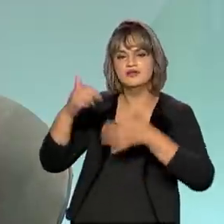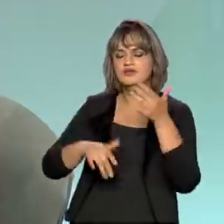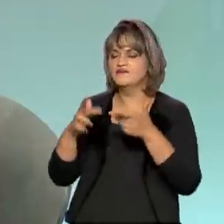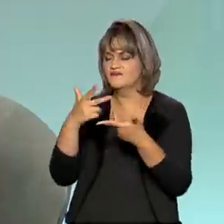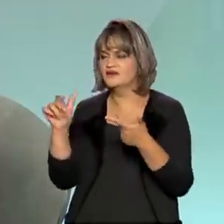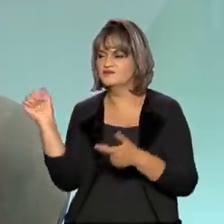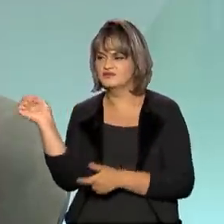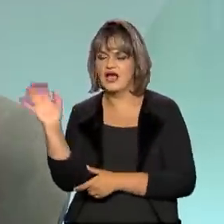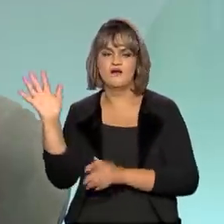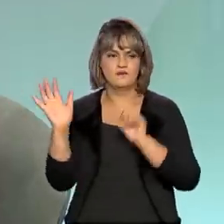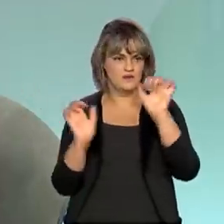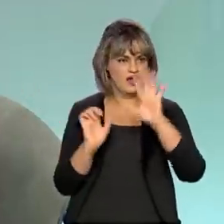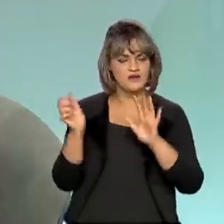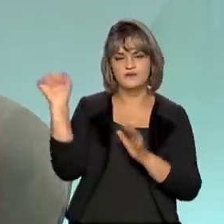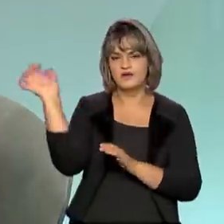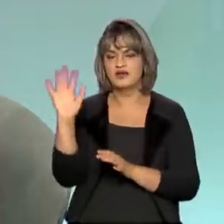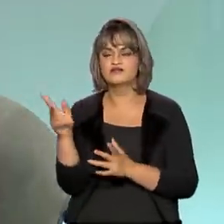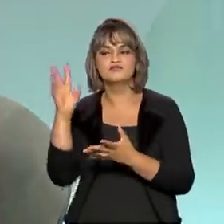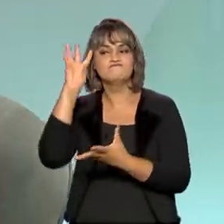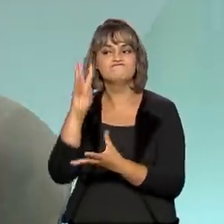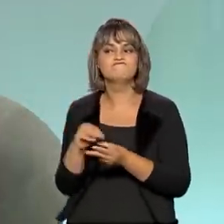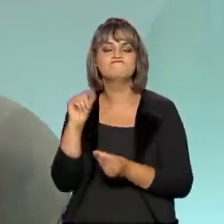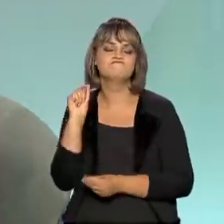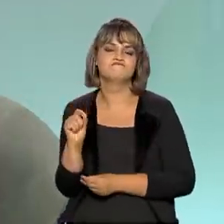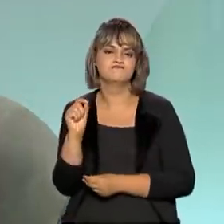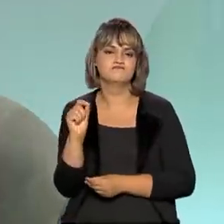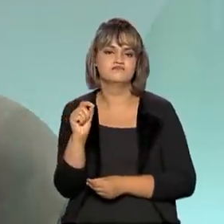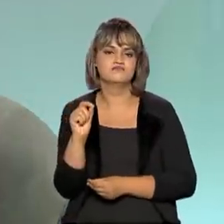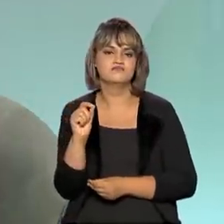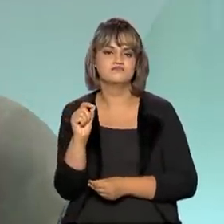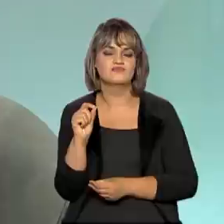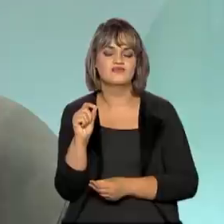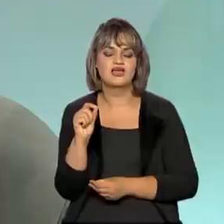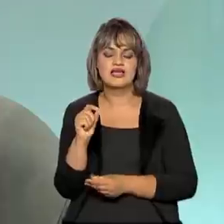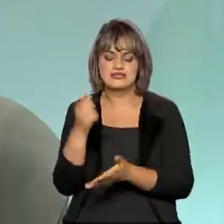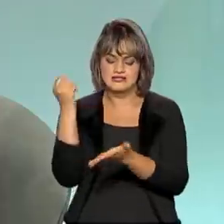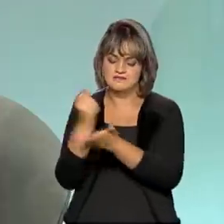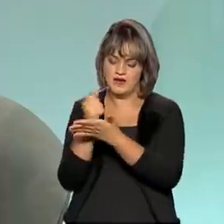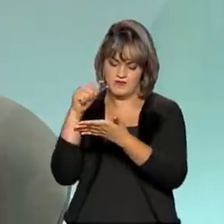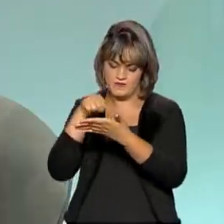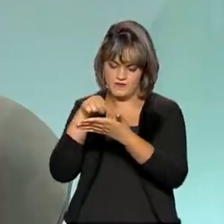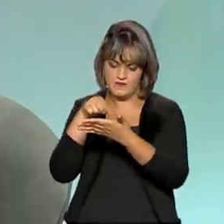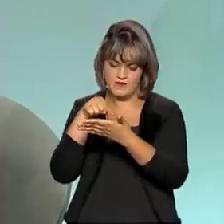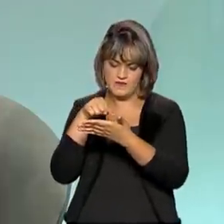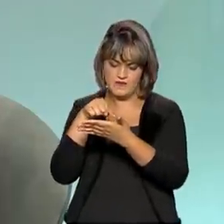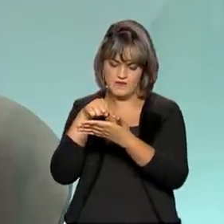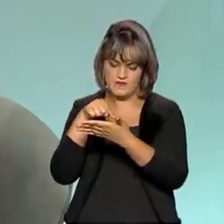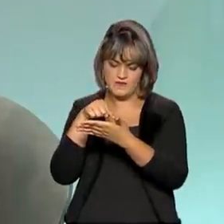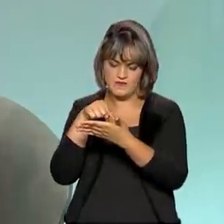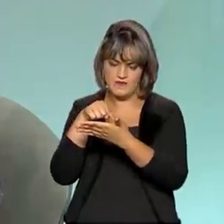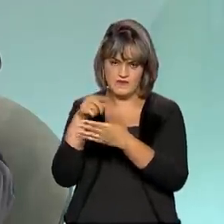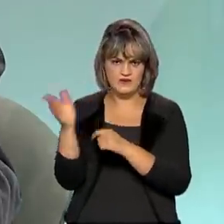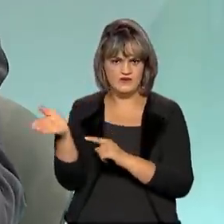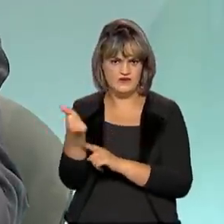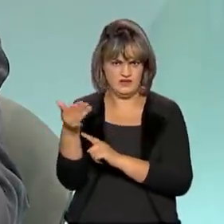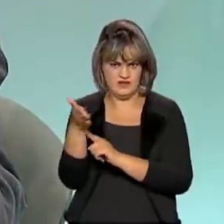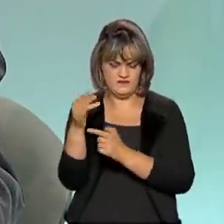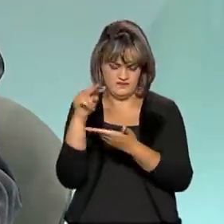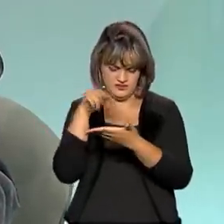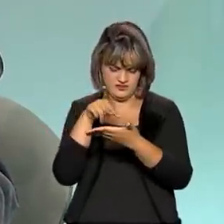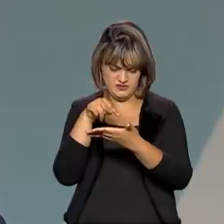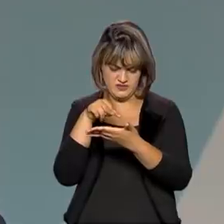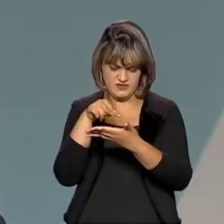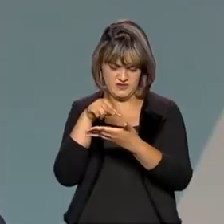mais caros, o que nós percebemos é que a bandeira tarifária, do jeito que estava